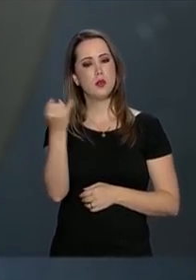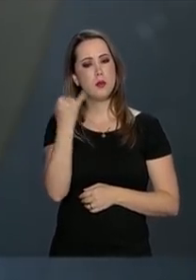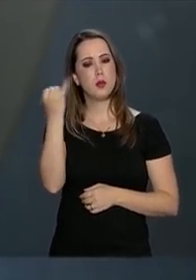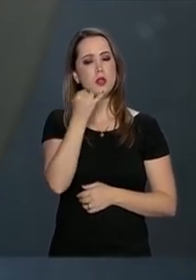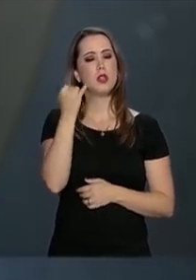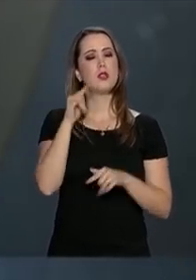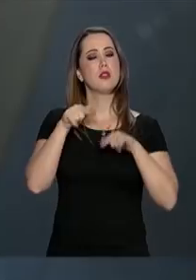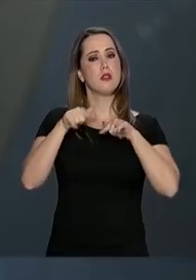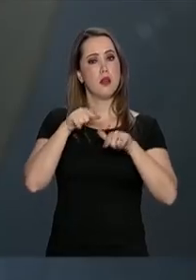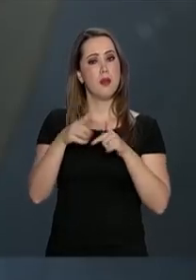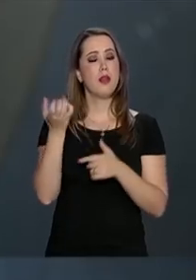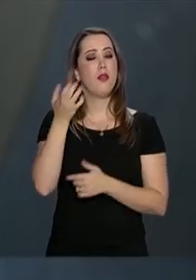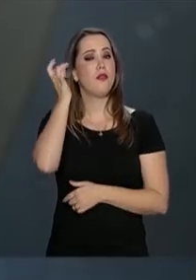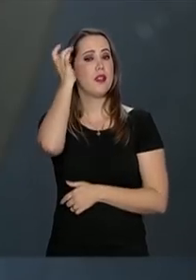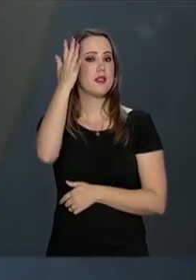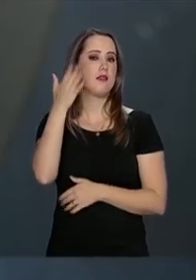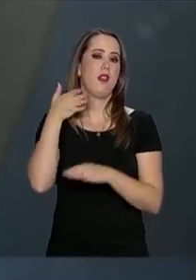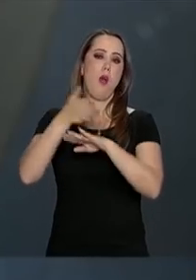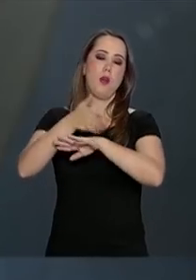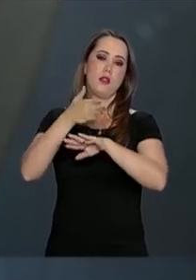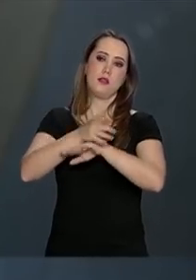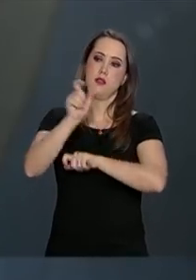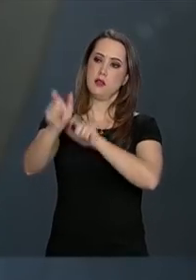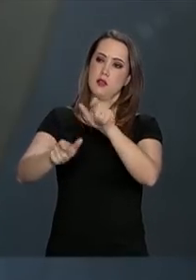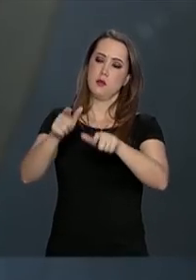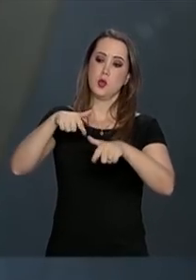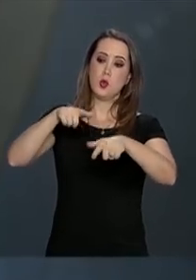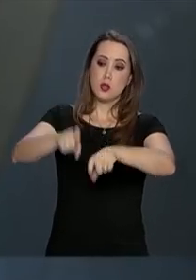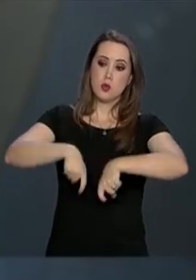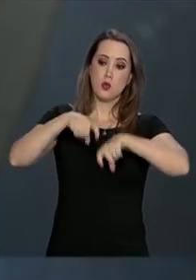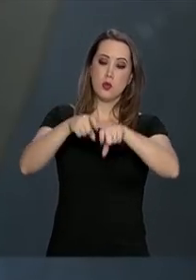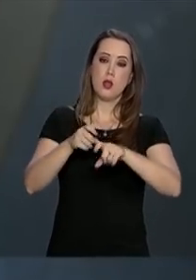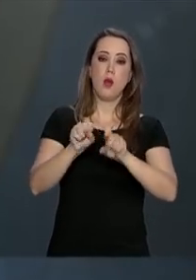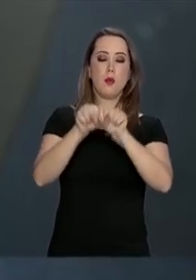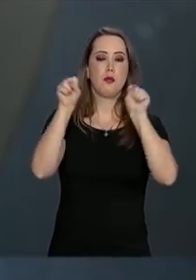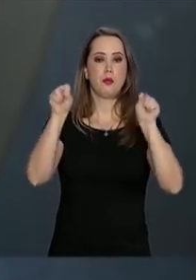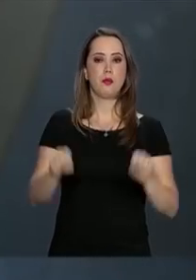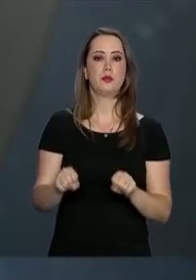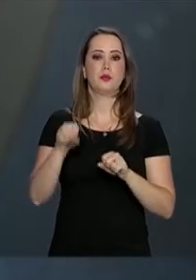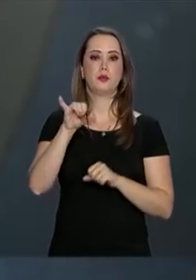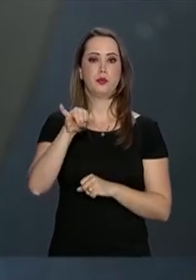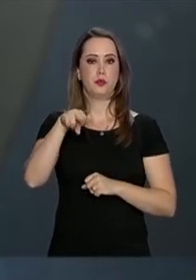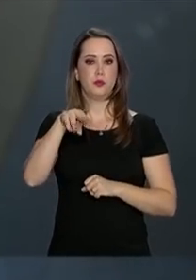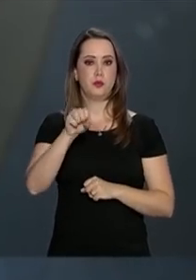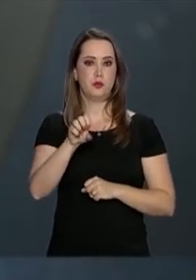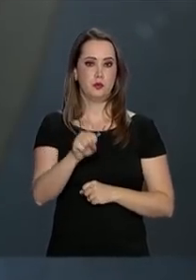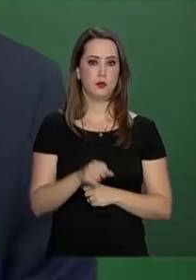medidas pretendem facilitar o acesso do trabalhador rural ao sistema previdenciário.